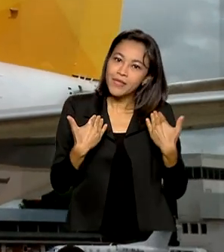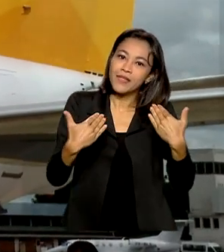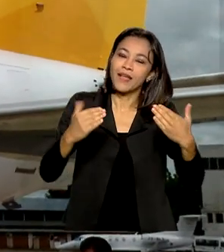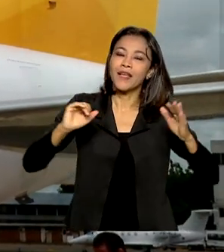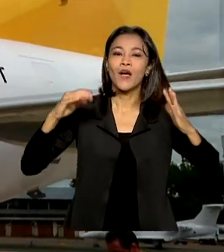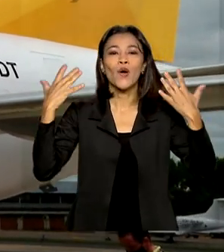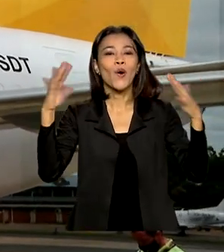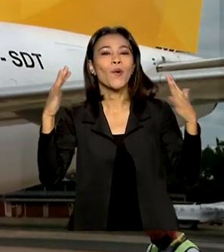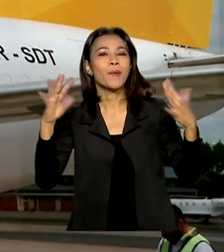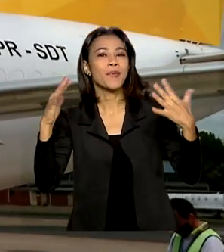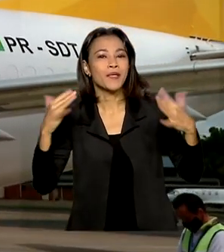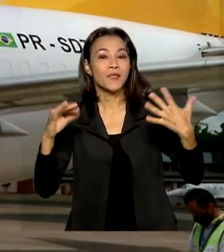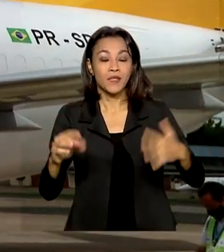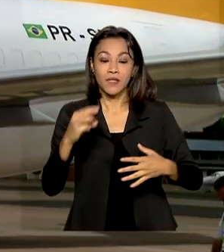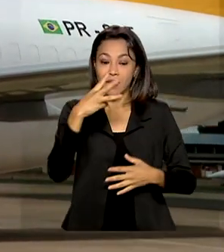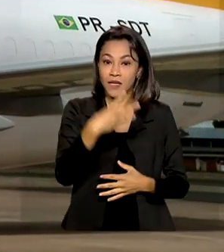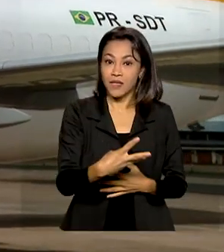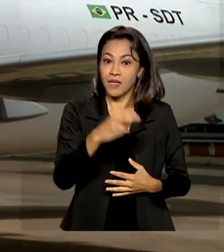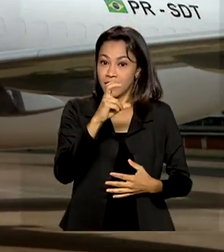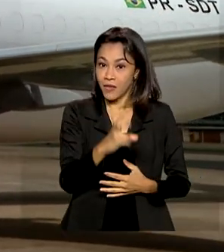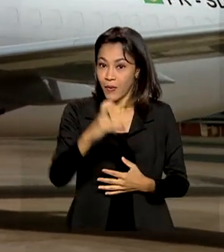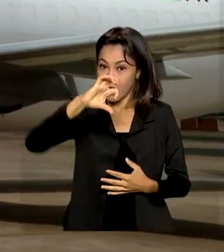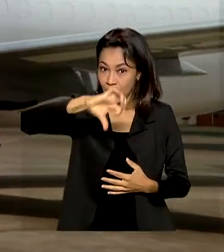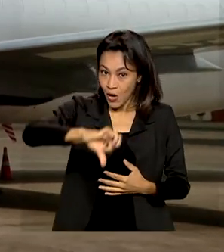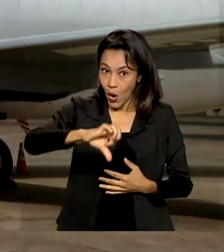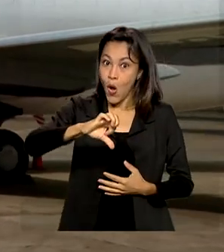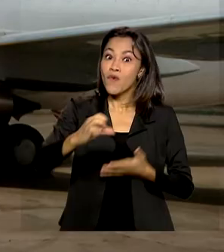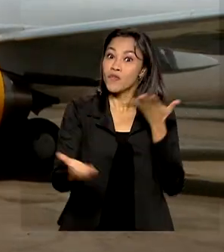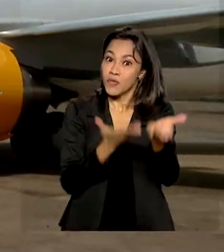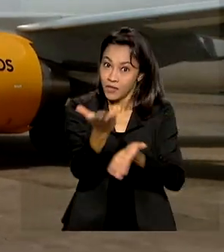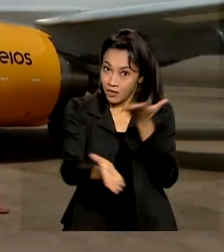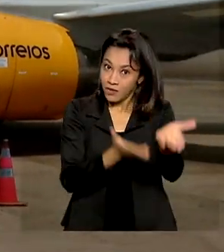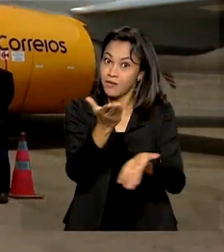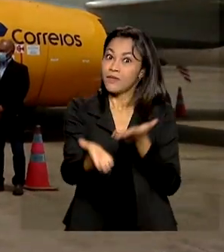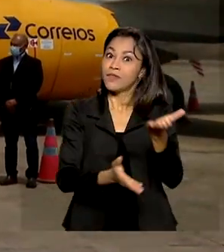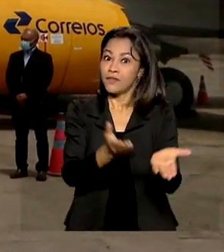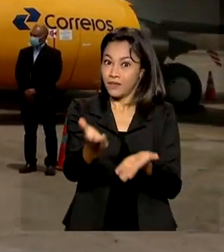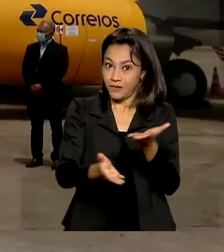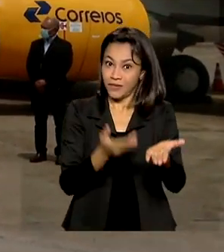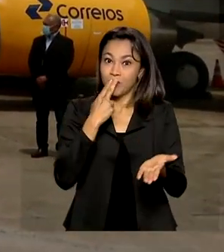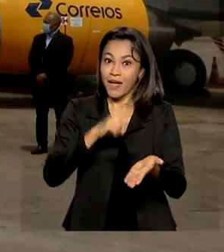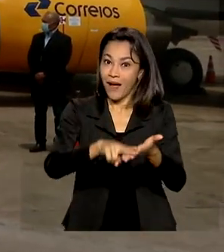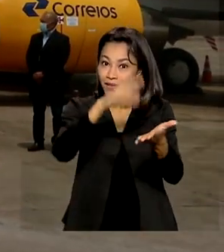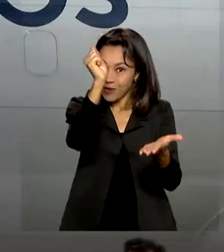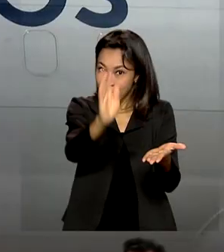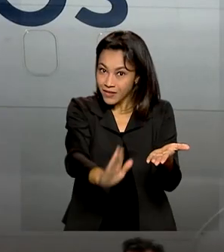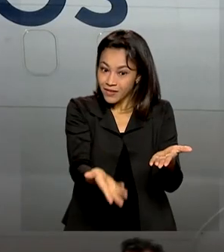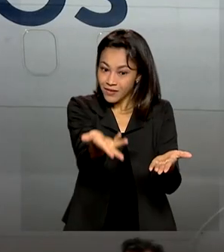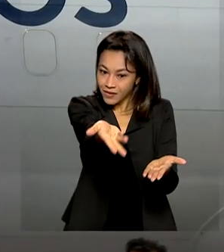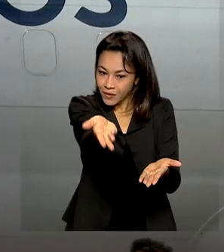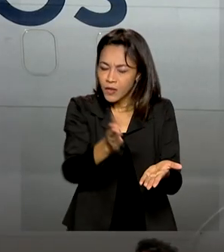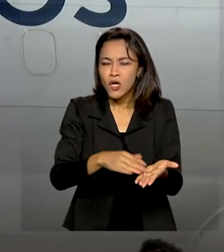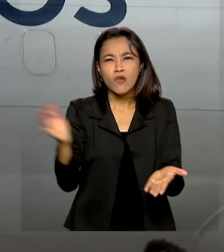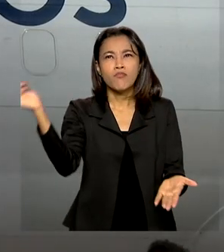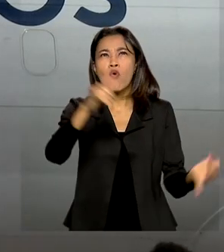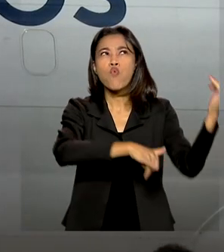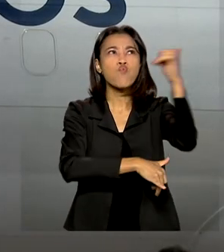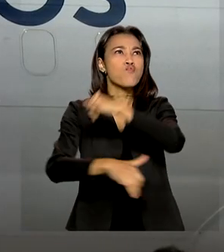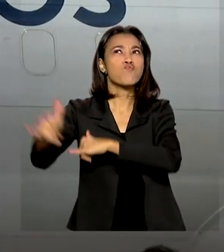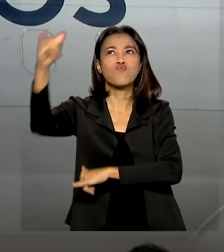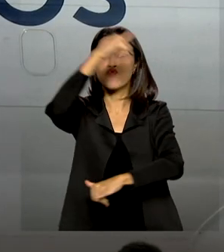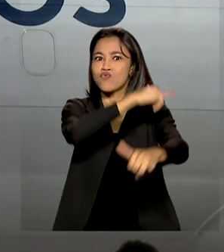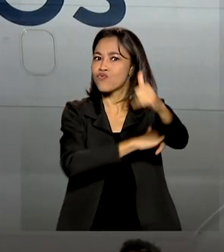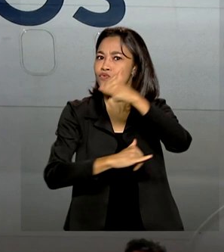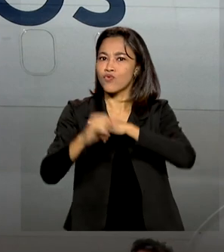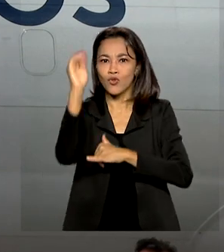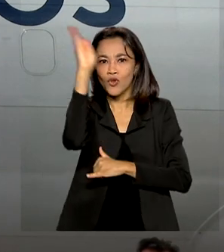comemorações dos 359 anos dos serviços postais do Brasil. O transporte aéreo percorre diariamente todo o território